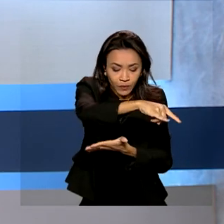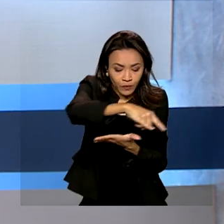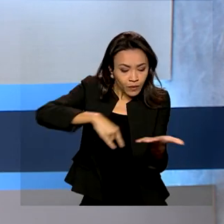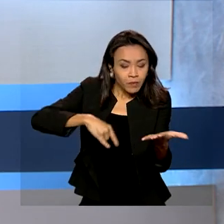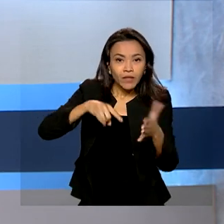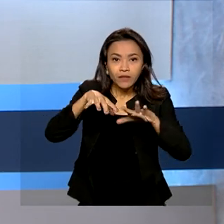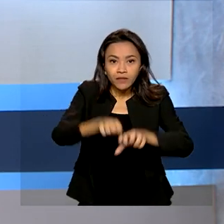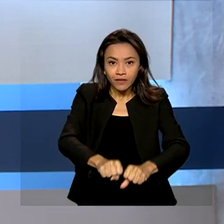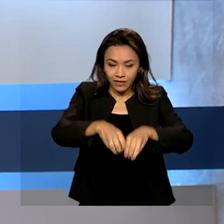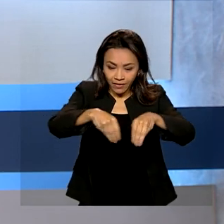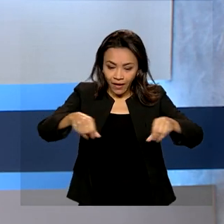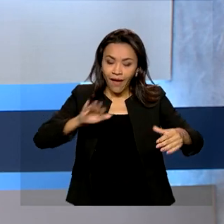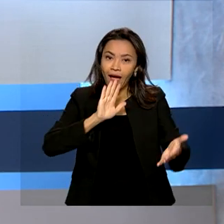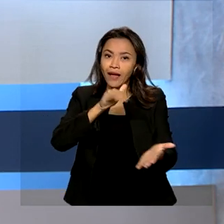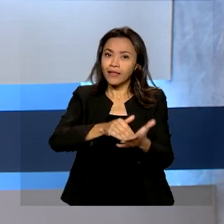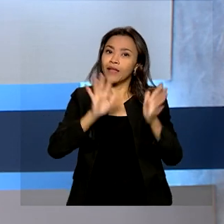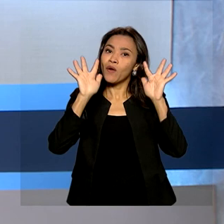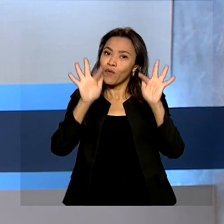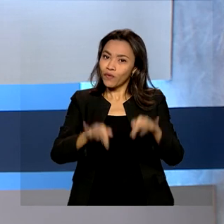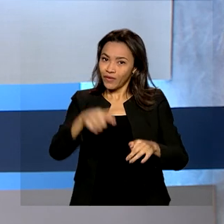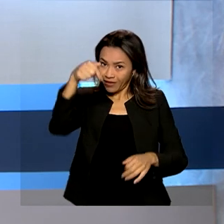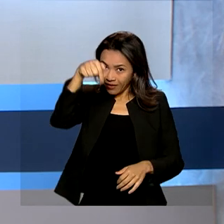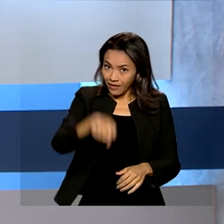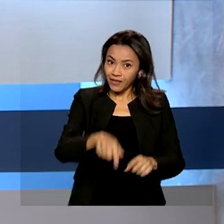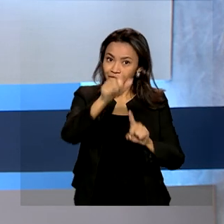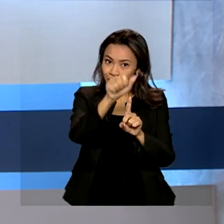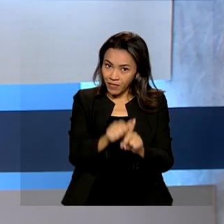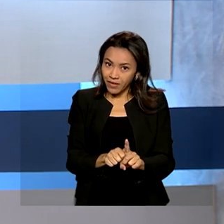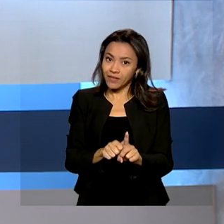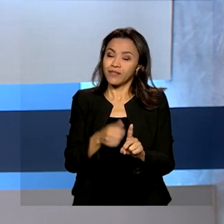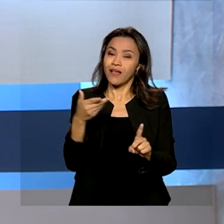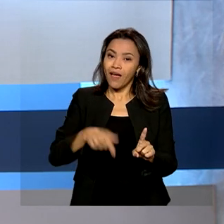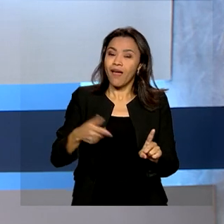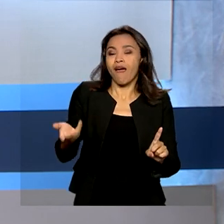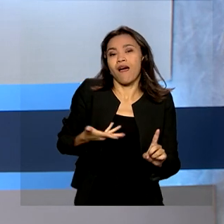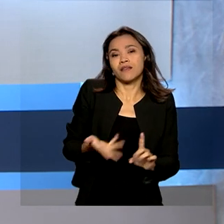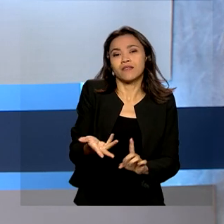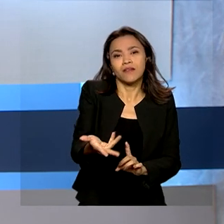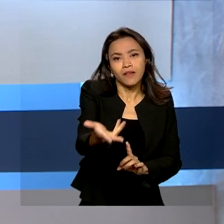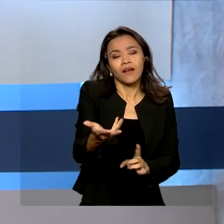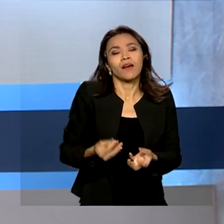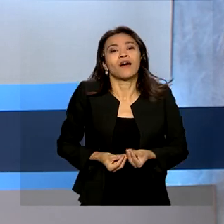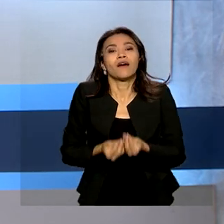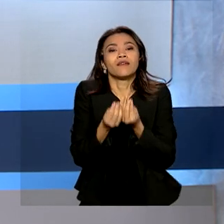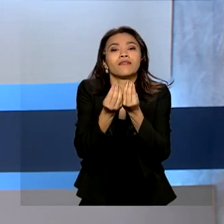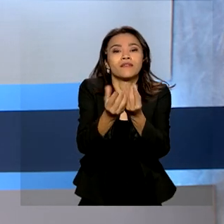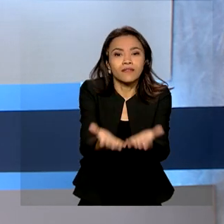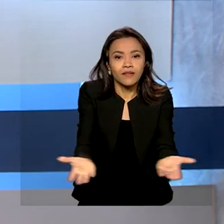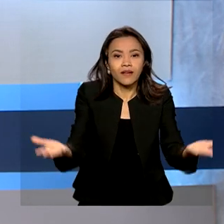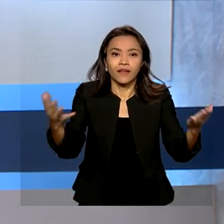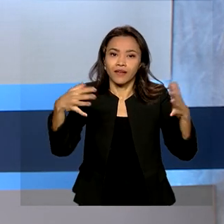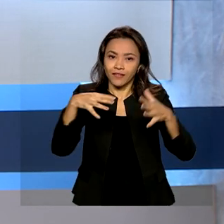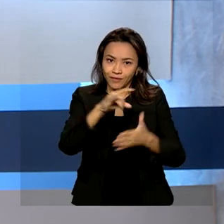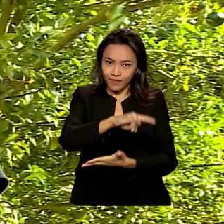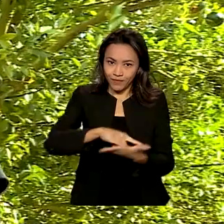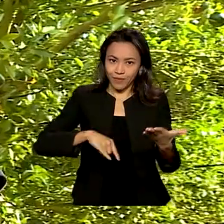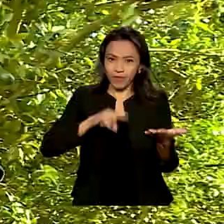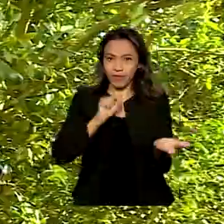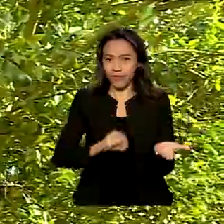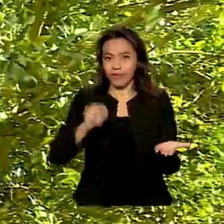deste mês. É o abril verde e amarelo que pretende acelerar a regularização fundiária em todo o país.